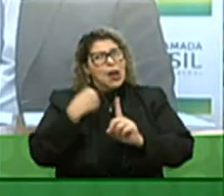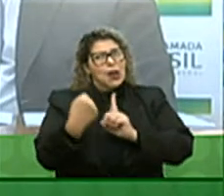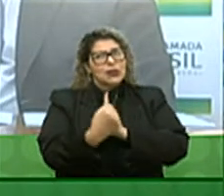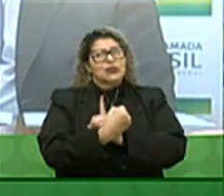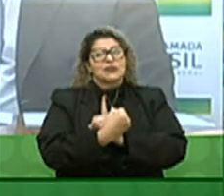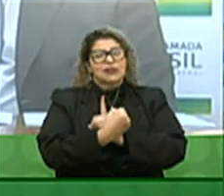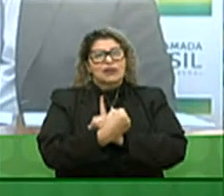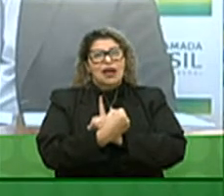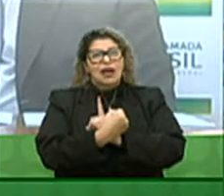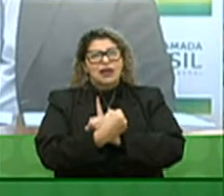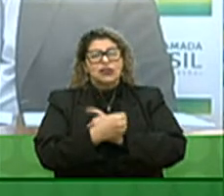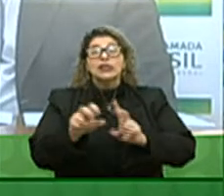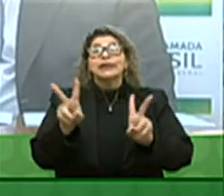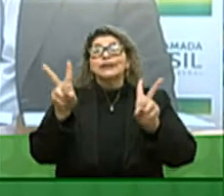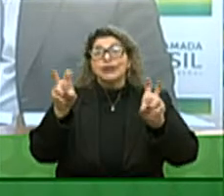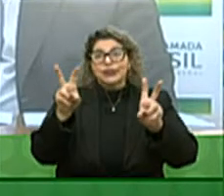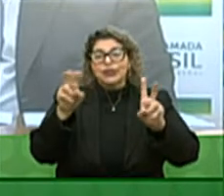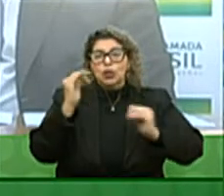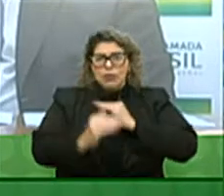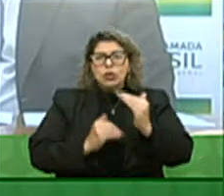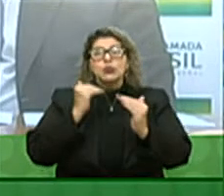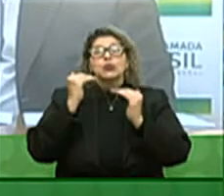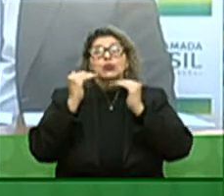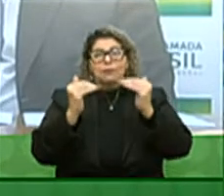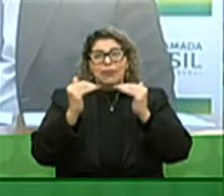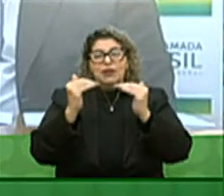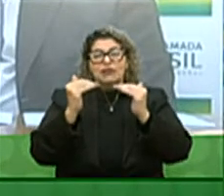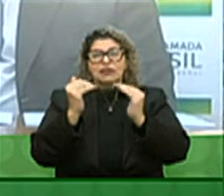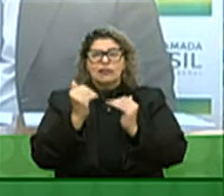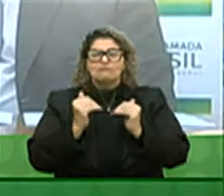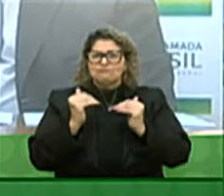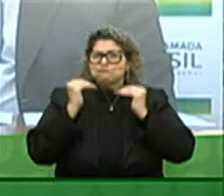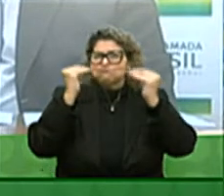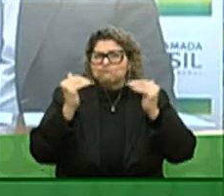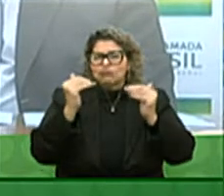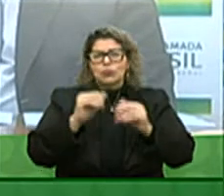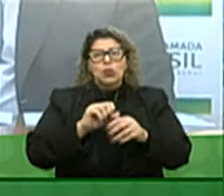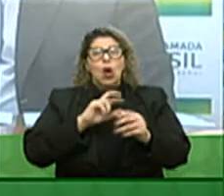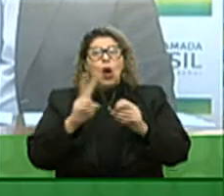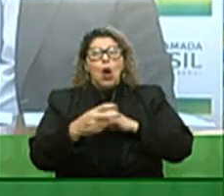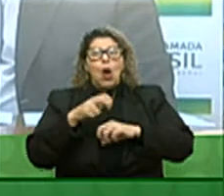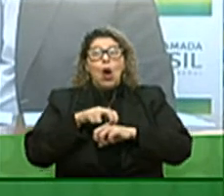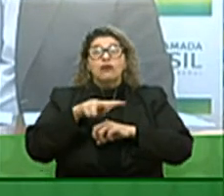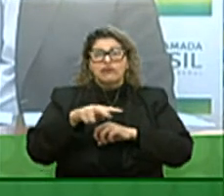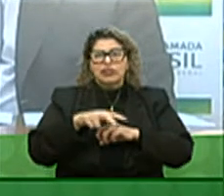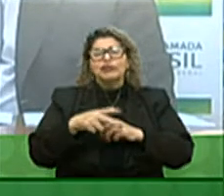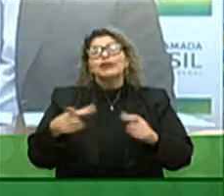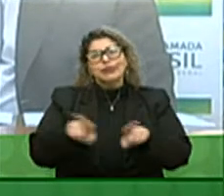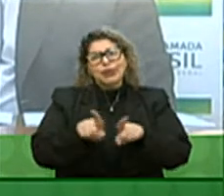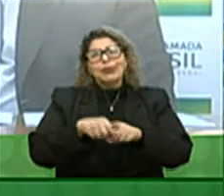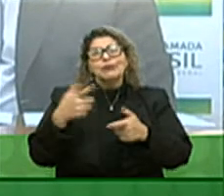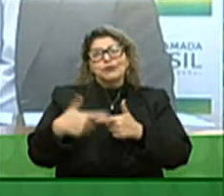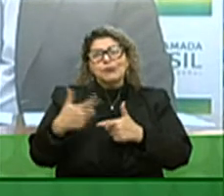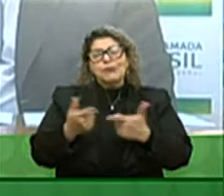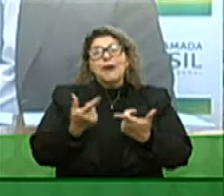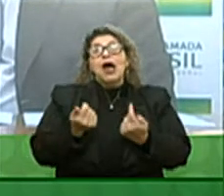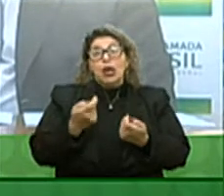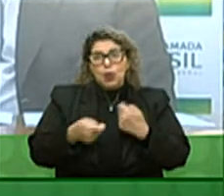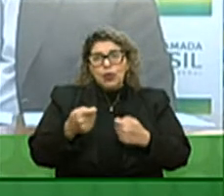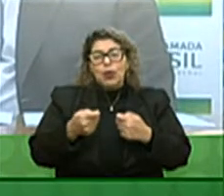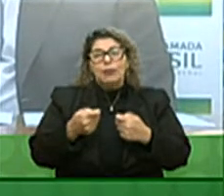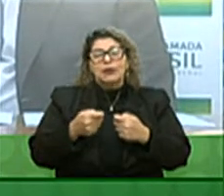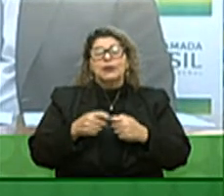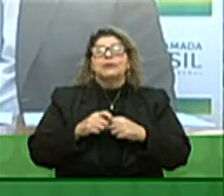em torno dessa pauta de superação do Covid e da superação dos problemas econômicos que vêm da